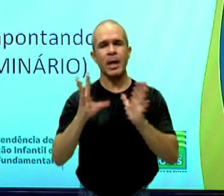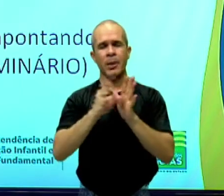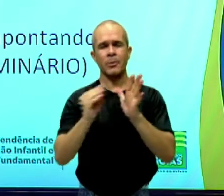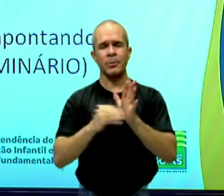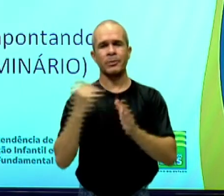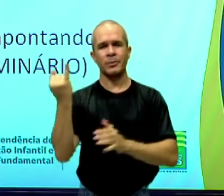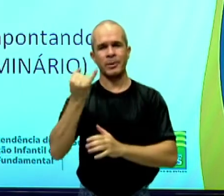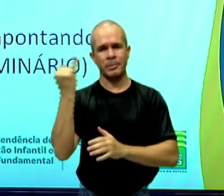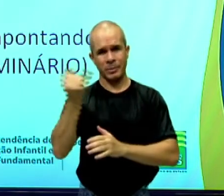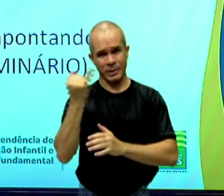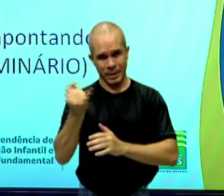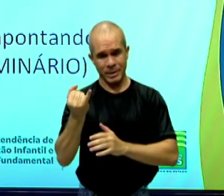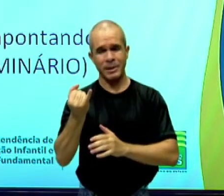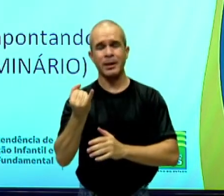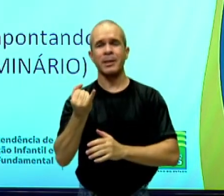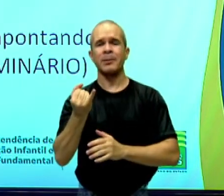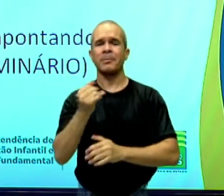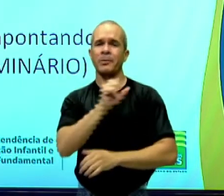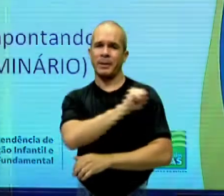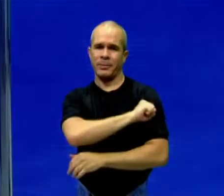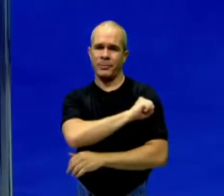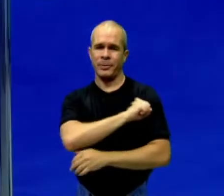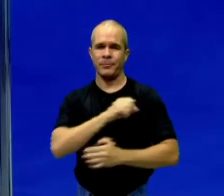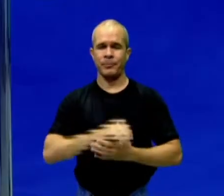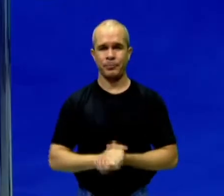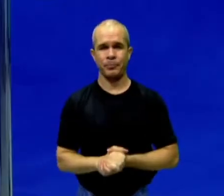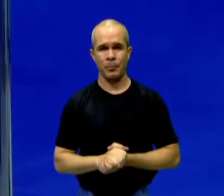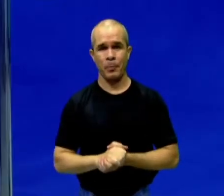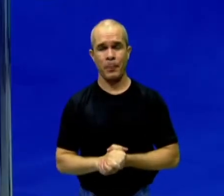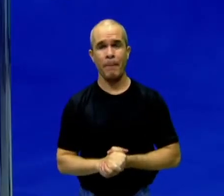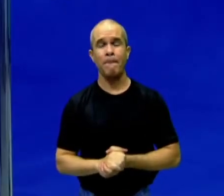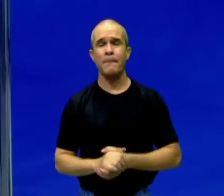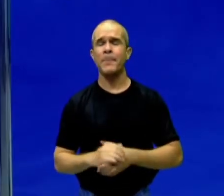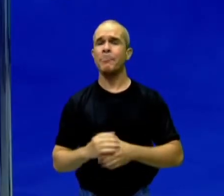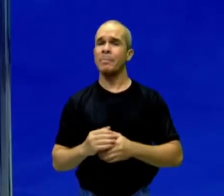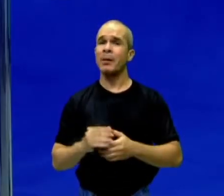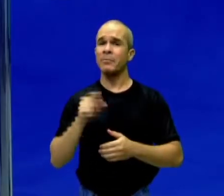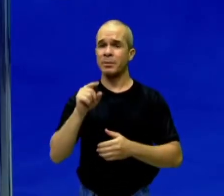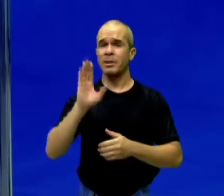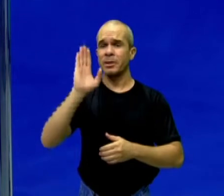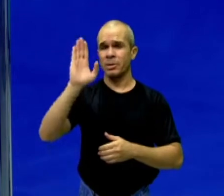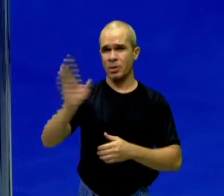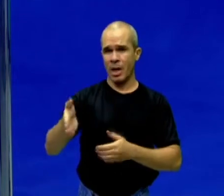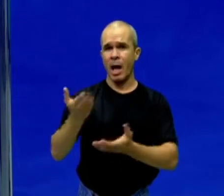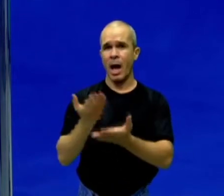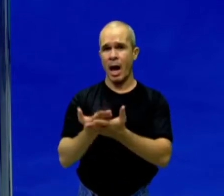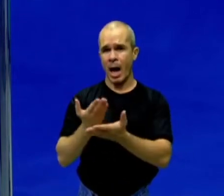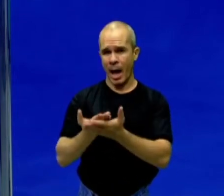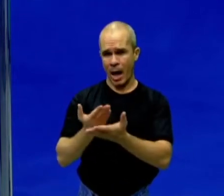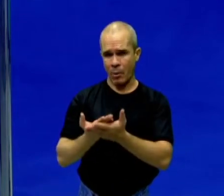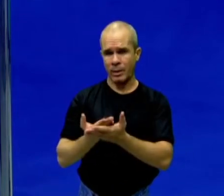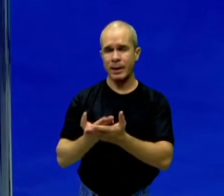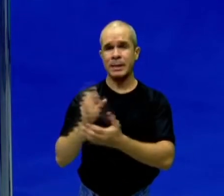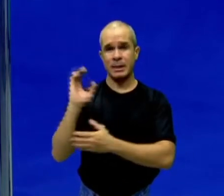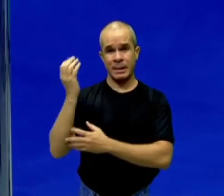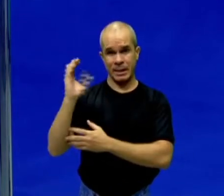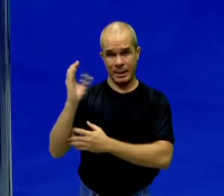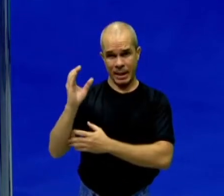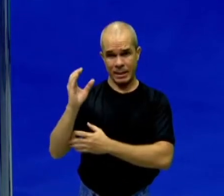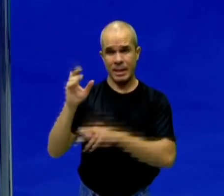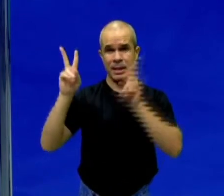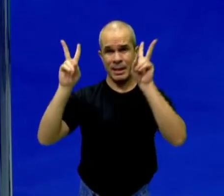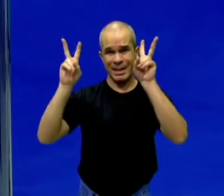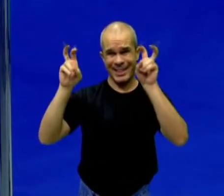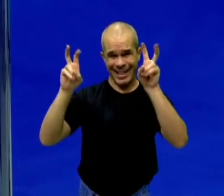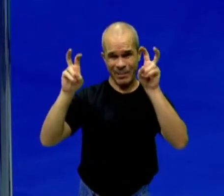estudante do oitavo ano do ensino fundamental. Bom, vocês tiveram uma aula agora sobre ciências com o